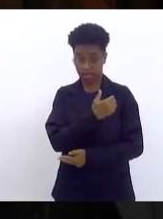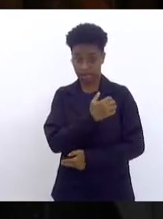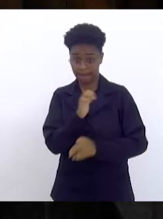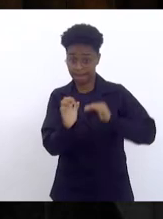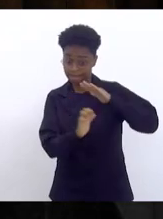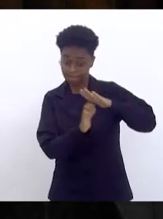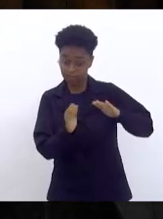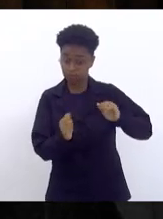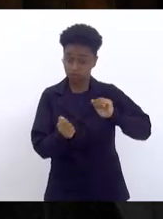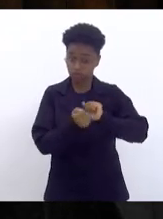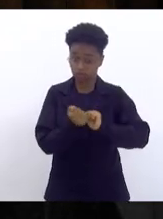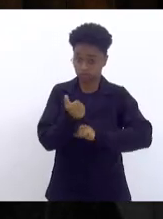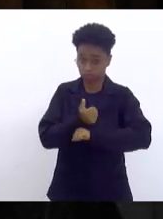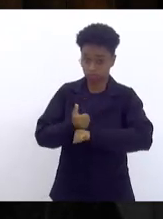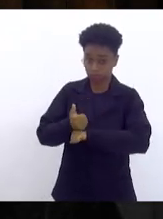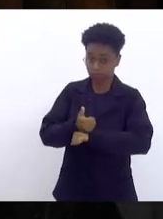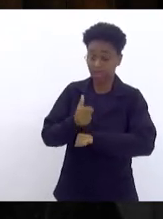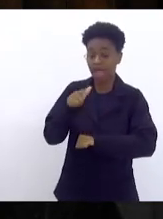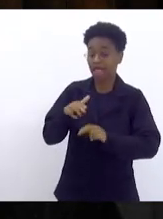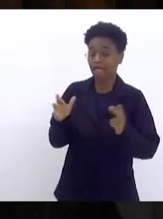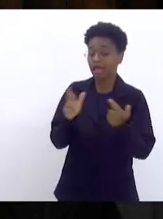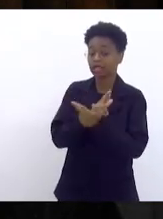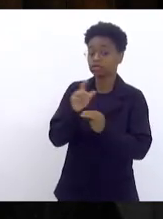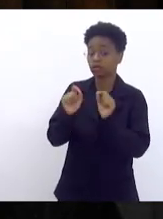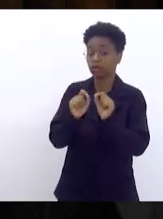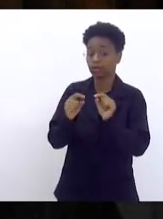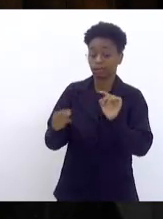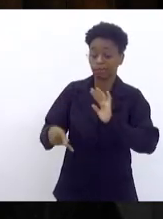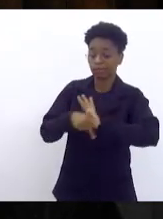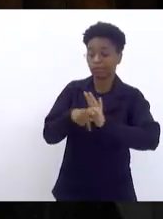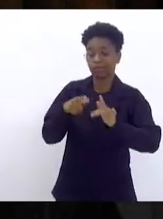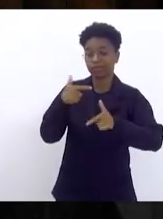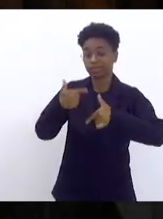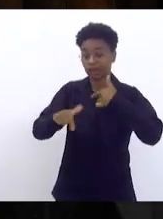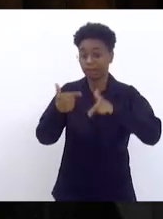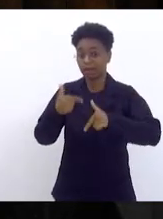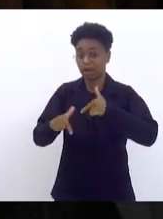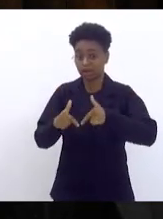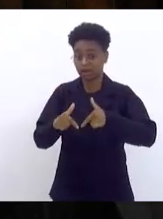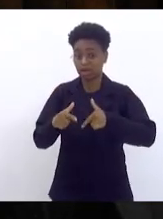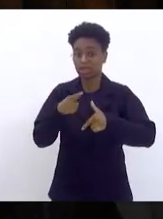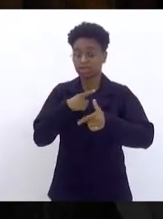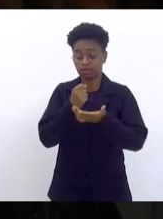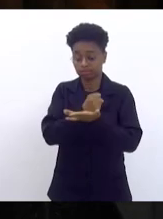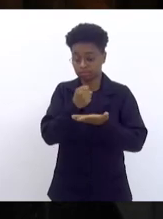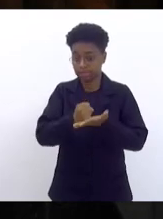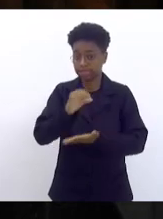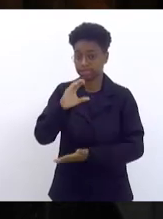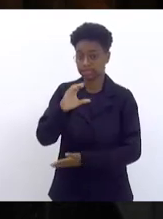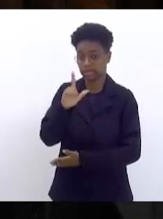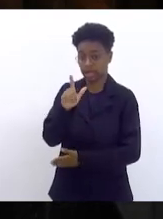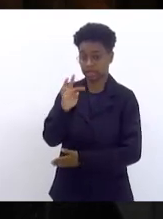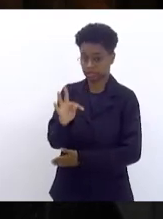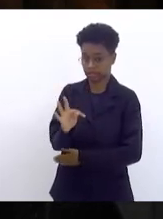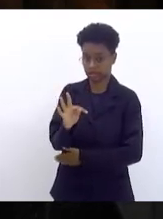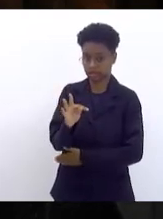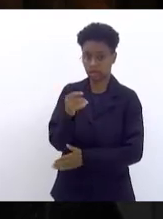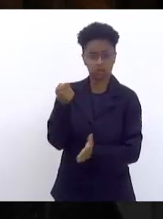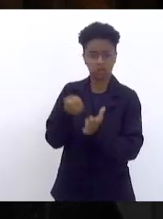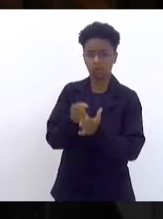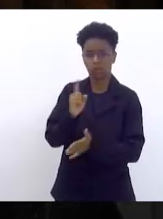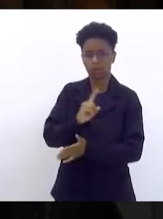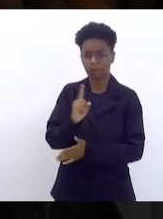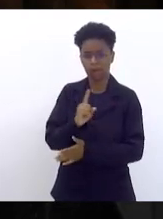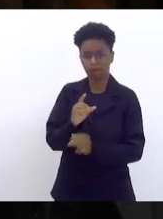profissionais é uma relação trabalhista regida pela CLT. Ela não paga fundo de